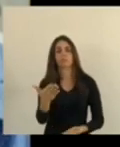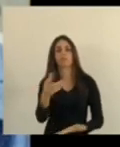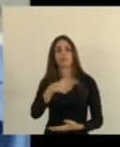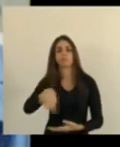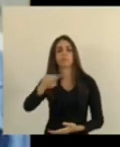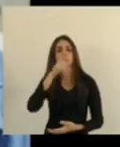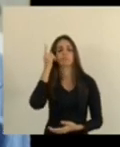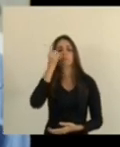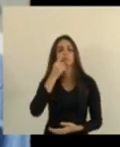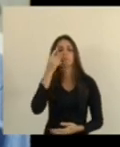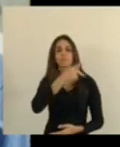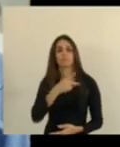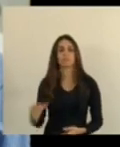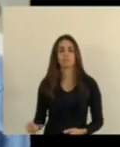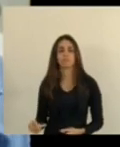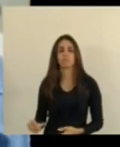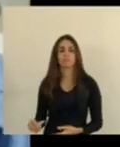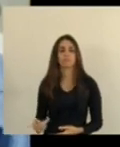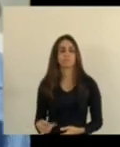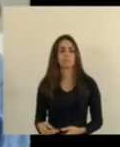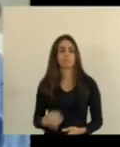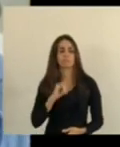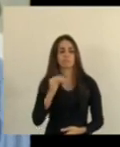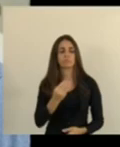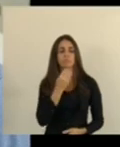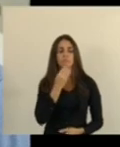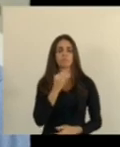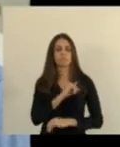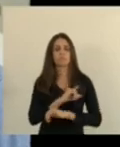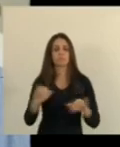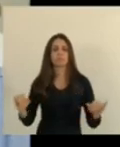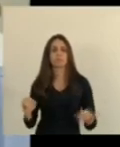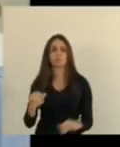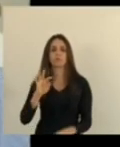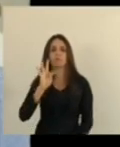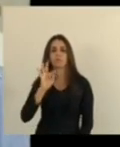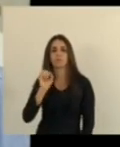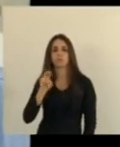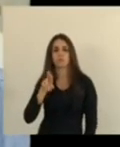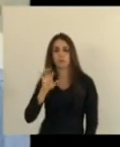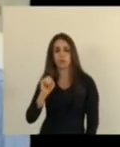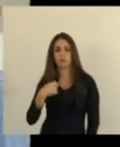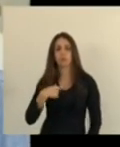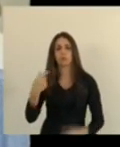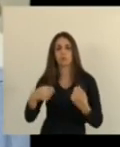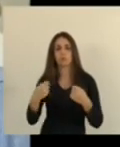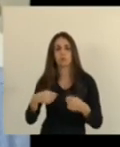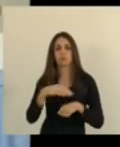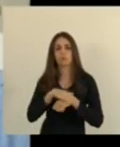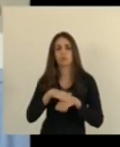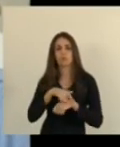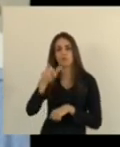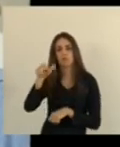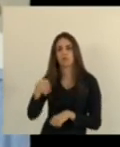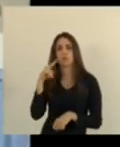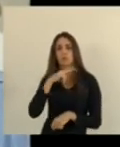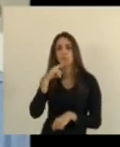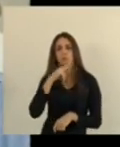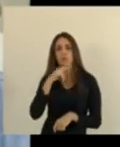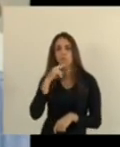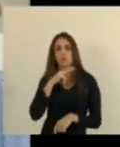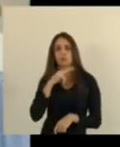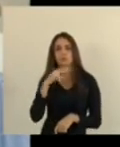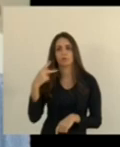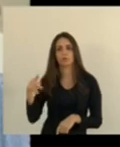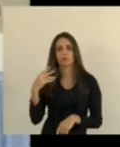senhores deputados aproveito finalmente para dizer ao deputado Torino Marques que estou precisando falar com urgência sobre a